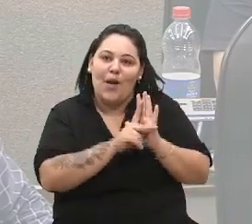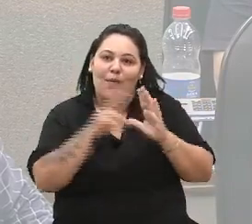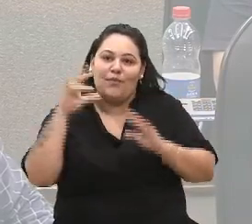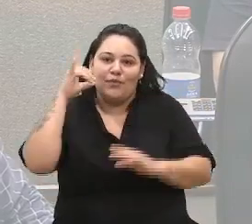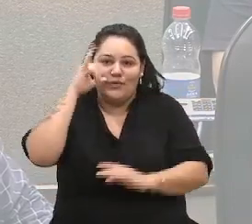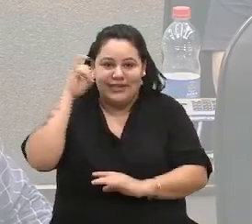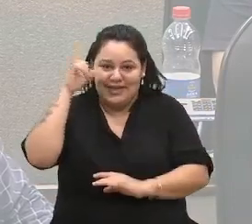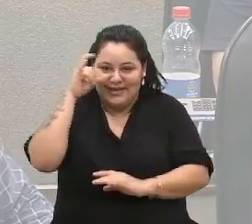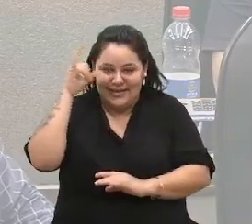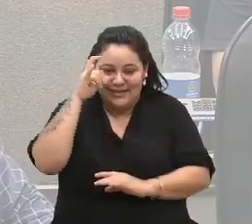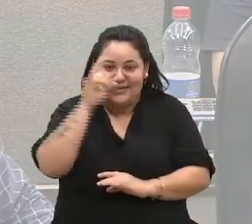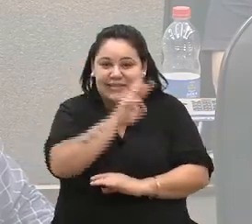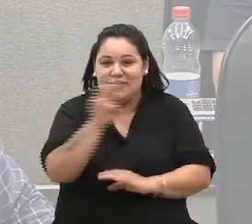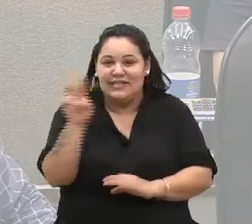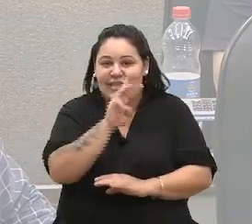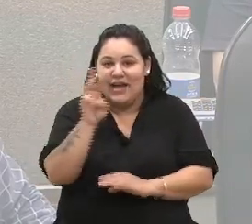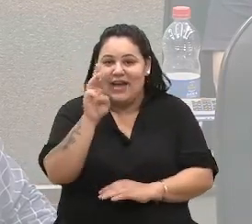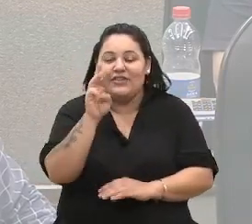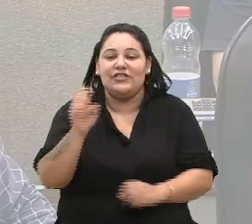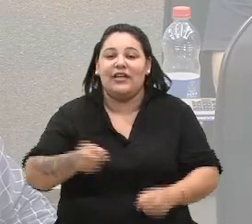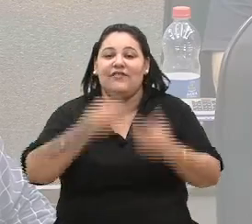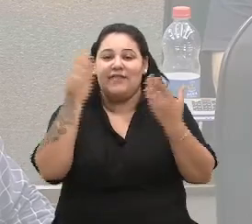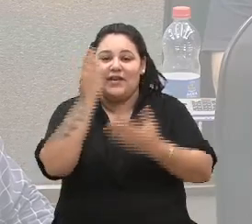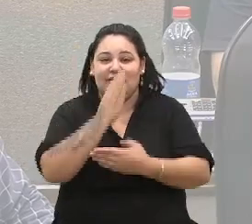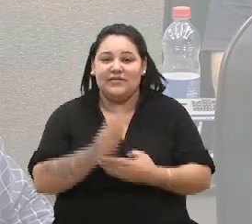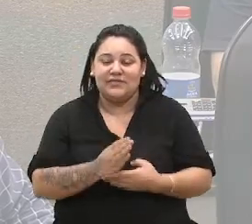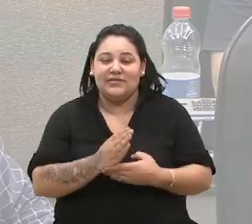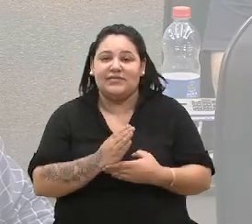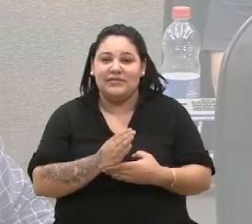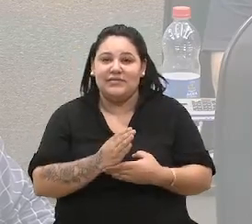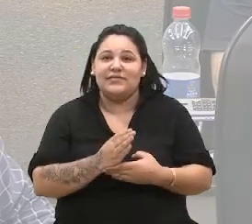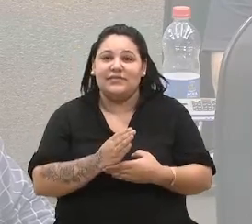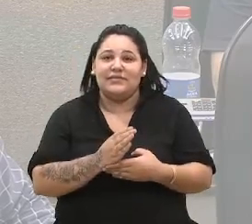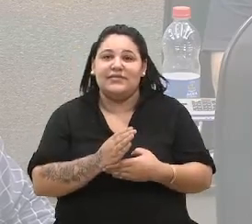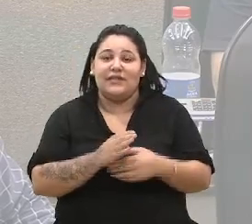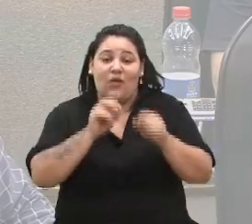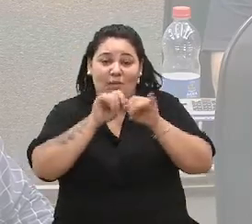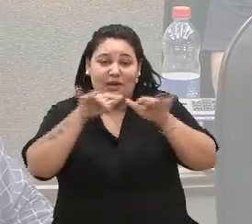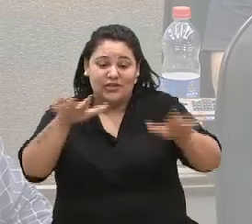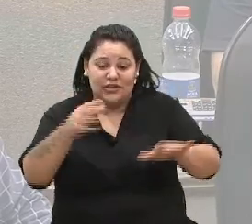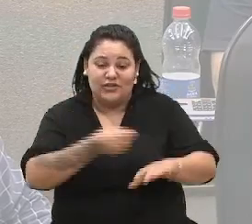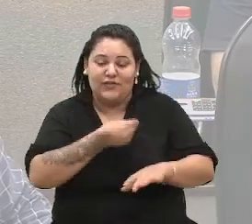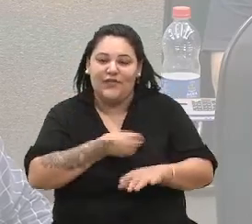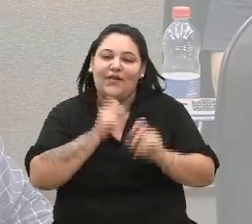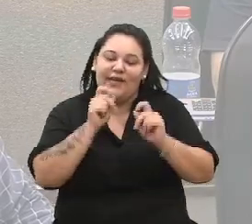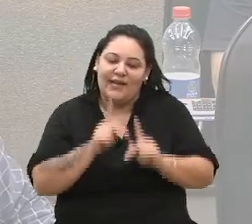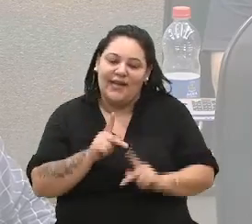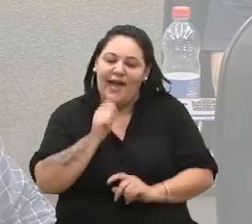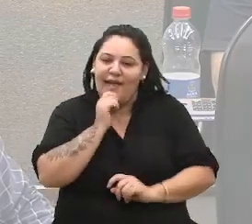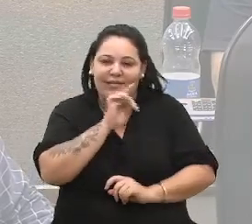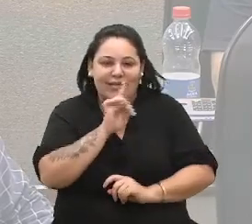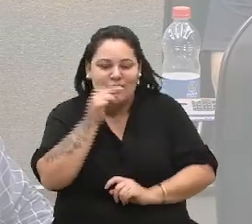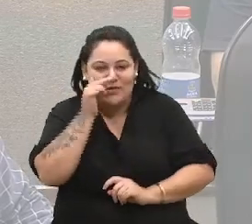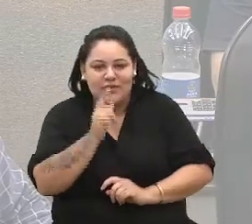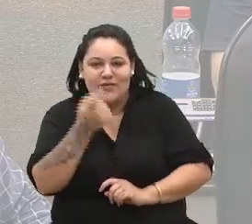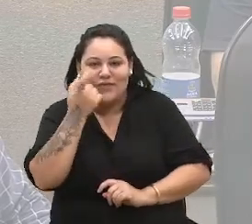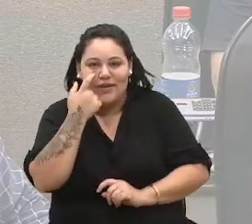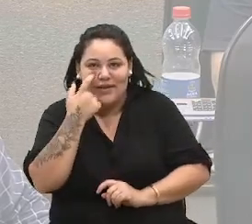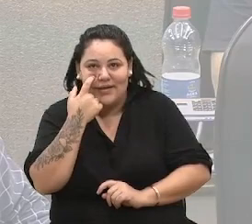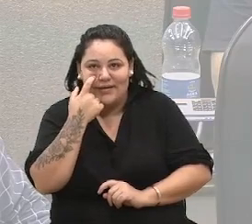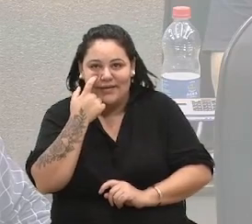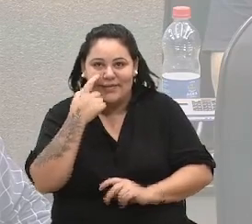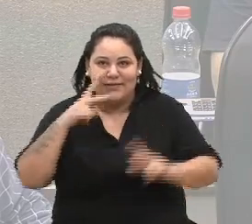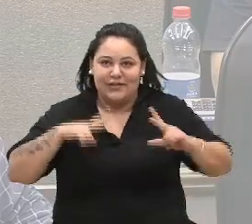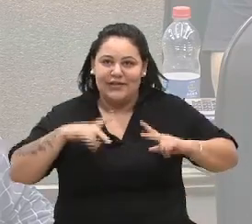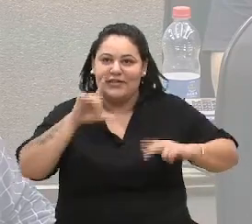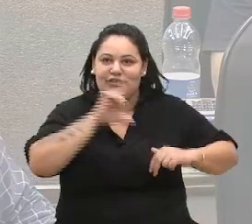próprio site da Festa Nacional da Uva estava compartilhando a transmissão ao vivo, então quem não conseguiu, por algum motivo, assistir pessoalmente, tinha